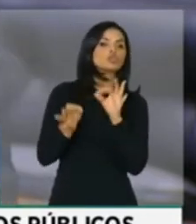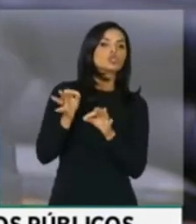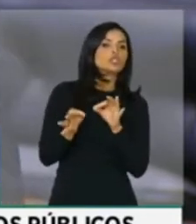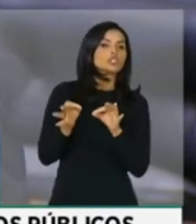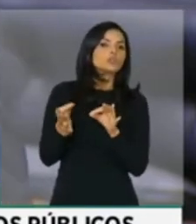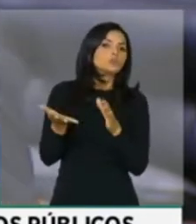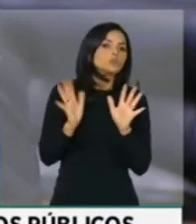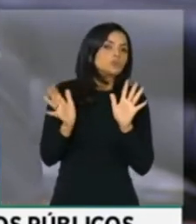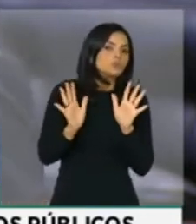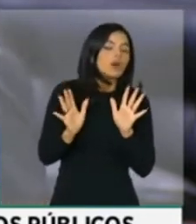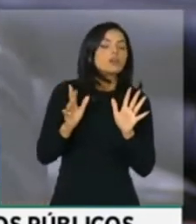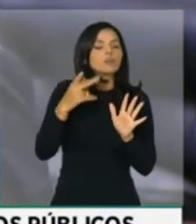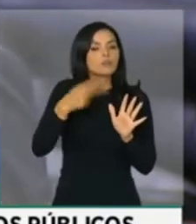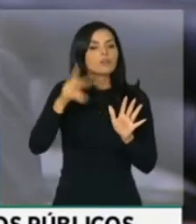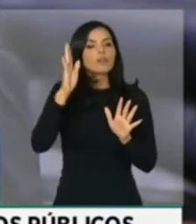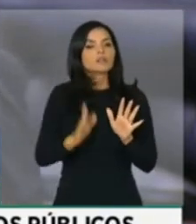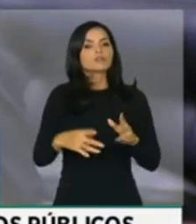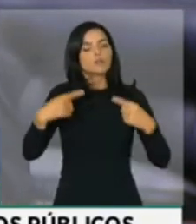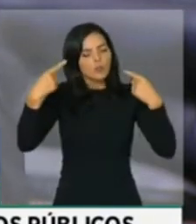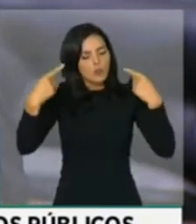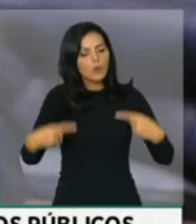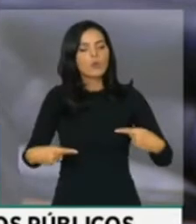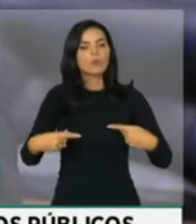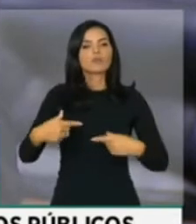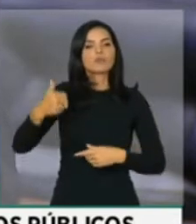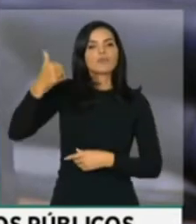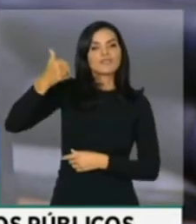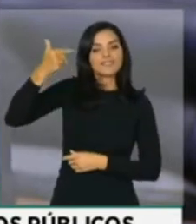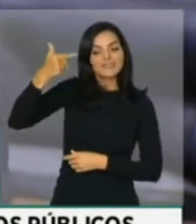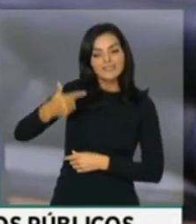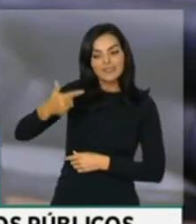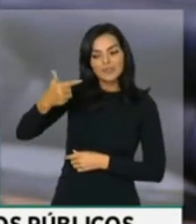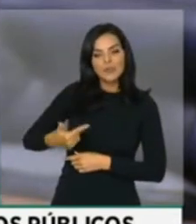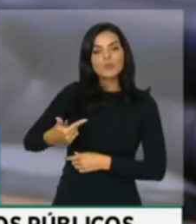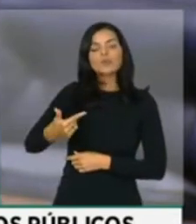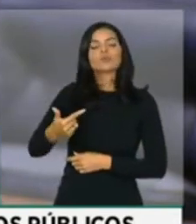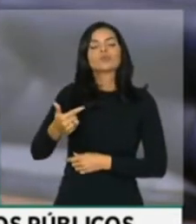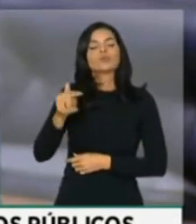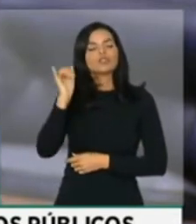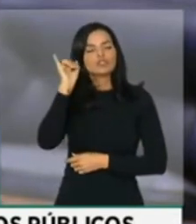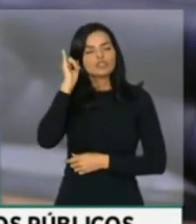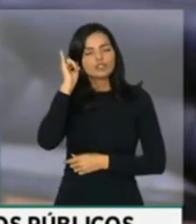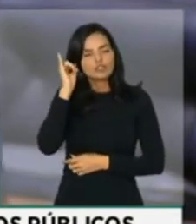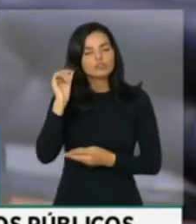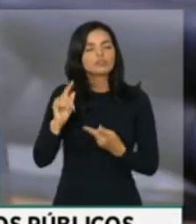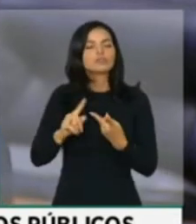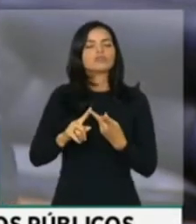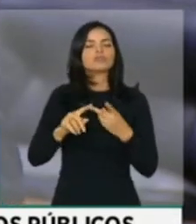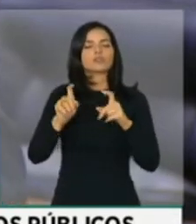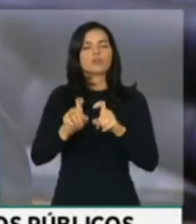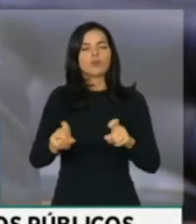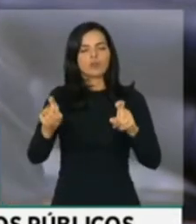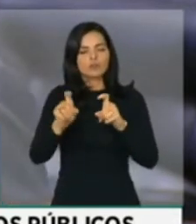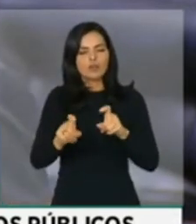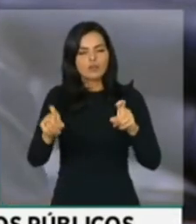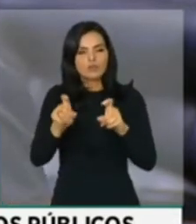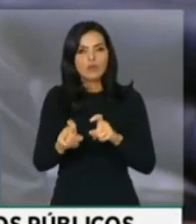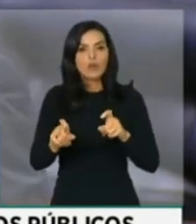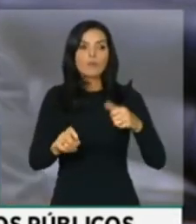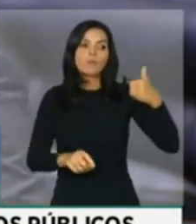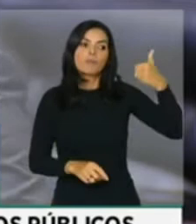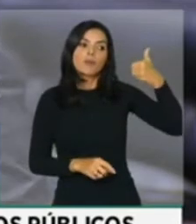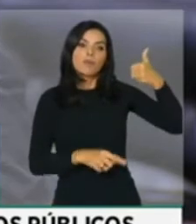e o Brasil é competitivo, é o segundo maior produtor de smartphones e computadores depois da China.